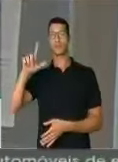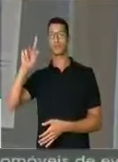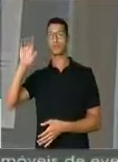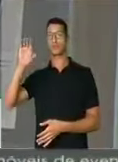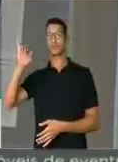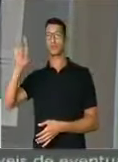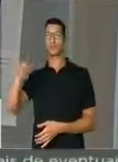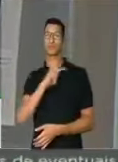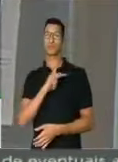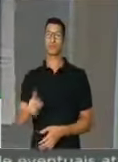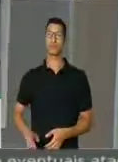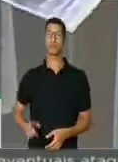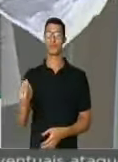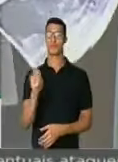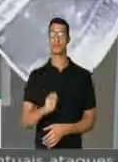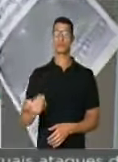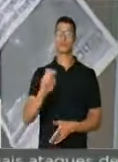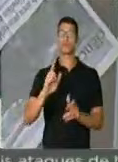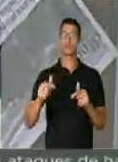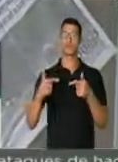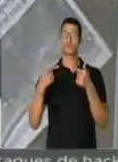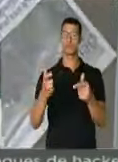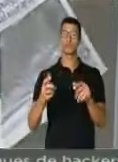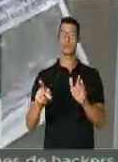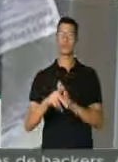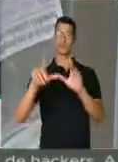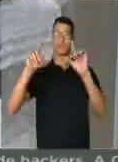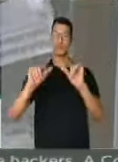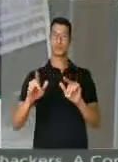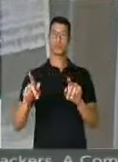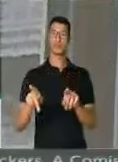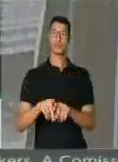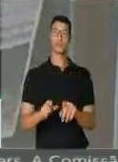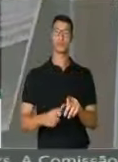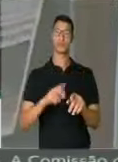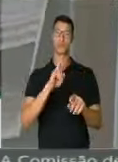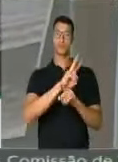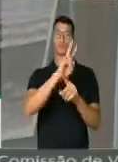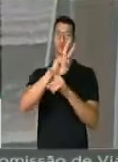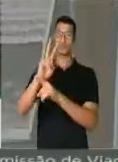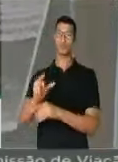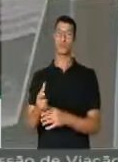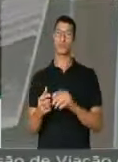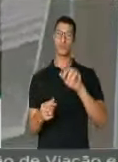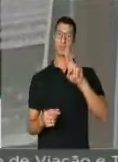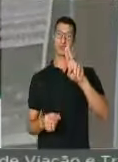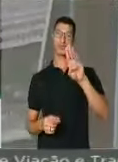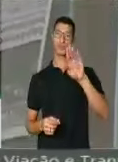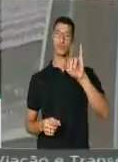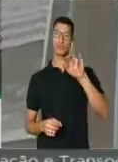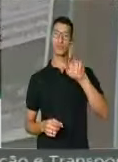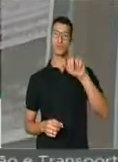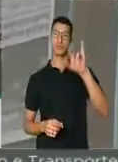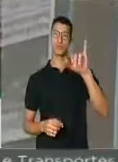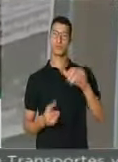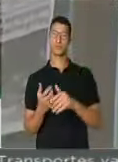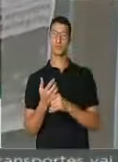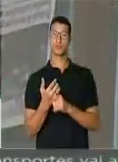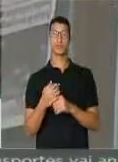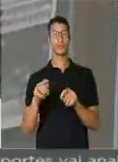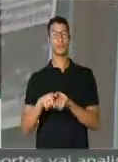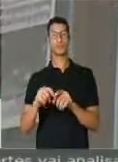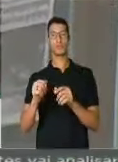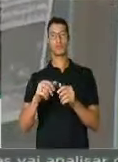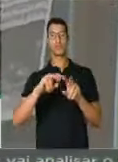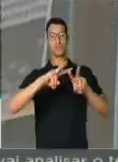presidente de uma das associações que luta pela redução da área protegida. O Biracir Soares da Silva, o Macarrão,